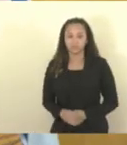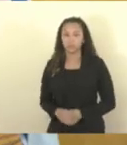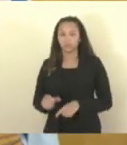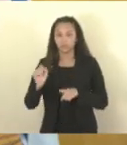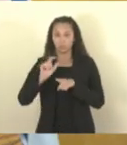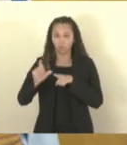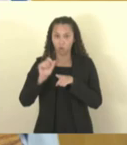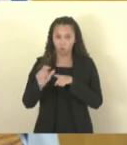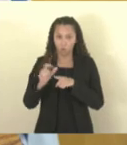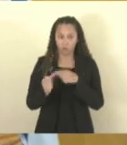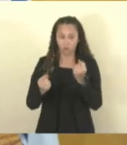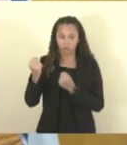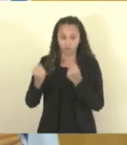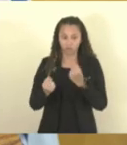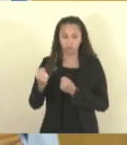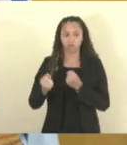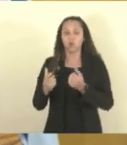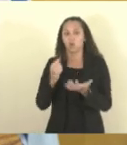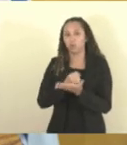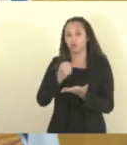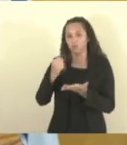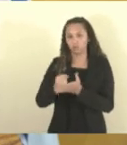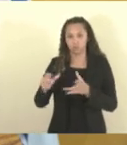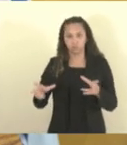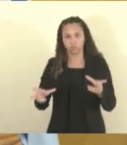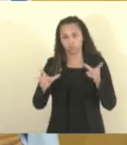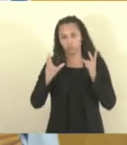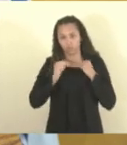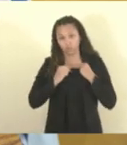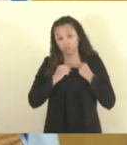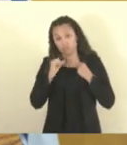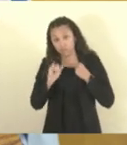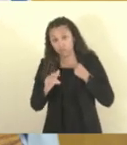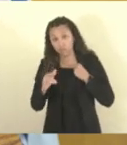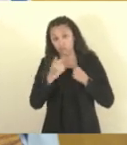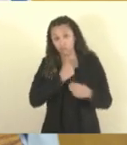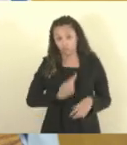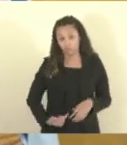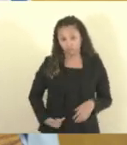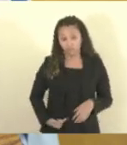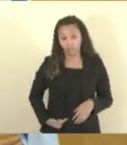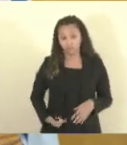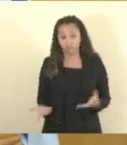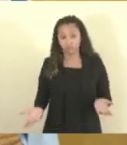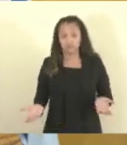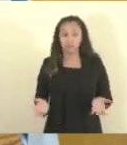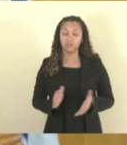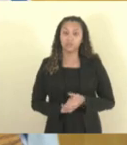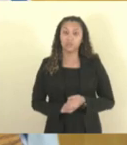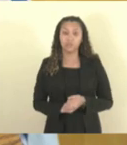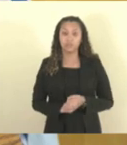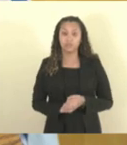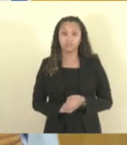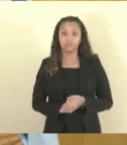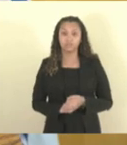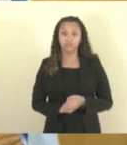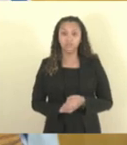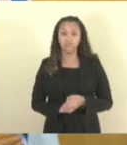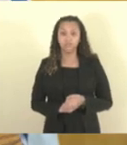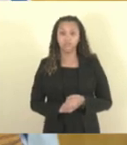com a contratação de um motorista. Então, se o governo dotar essas